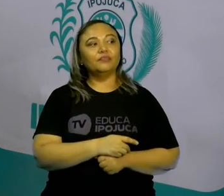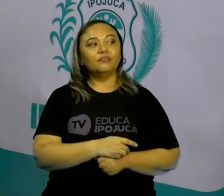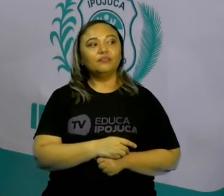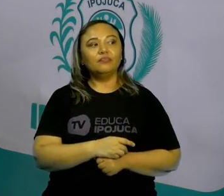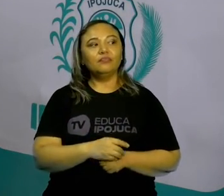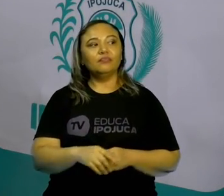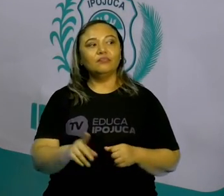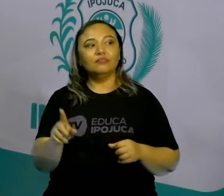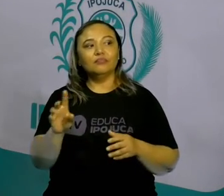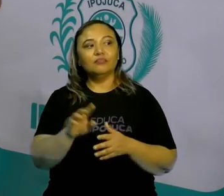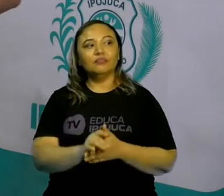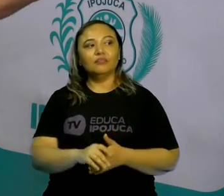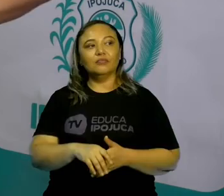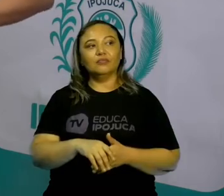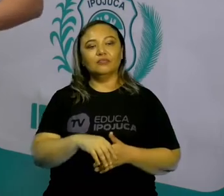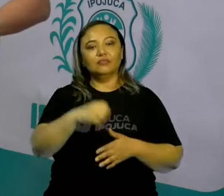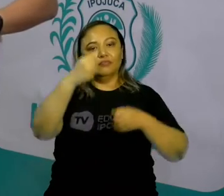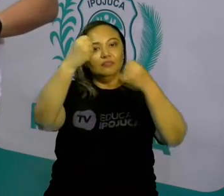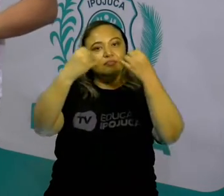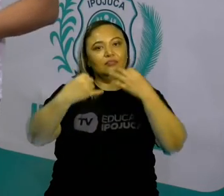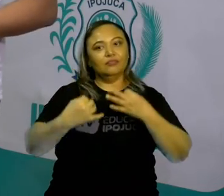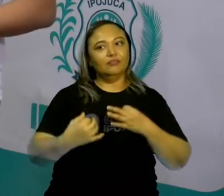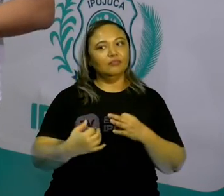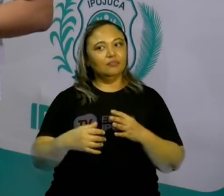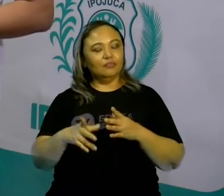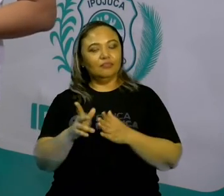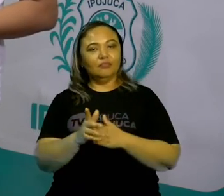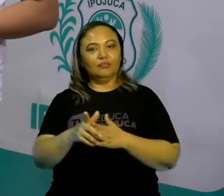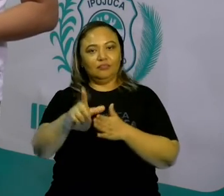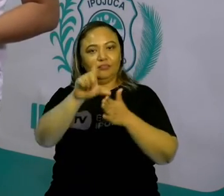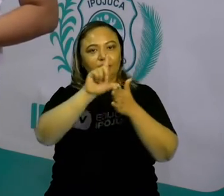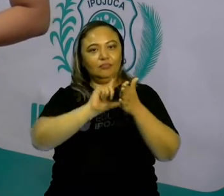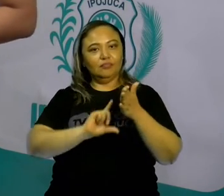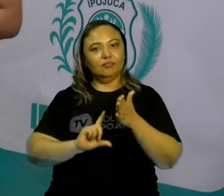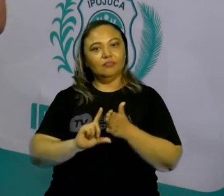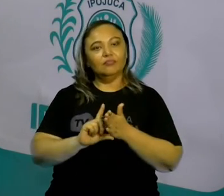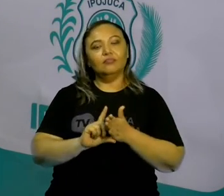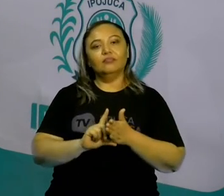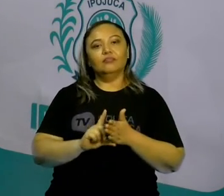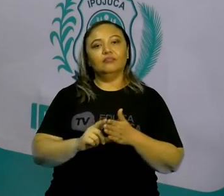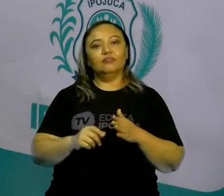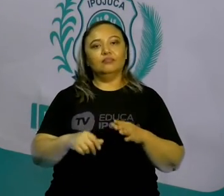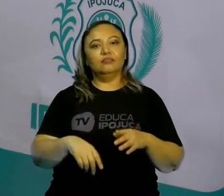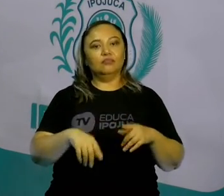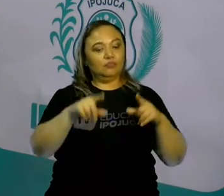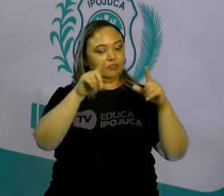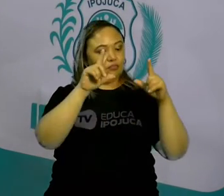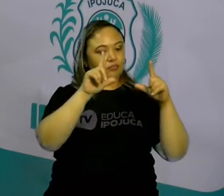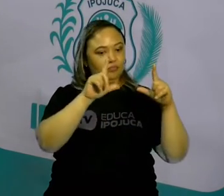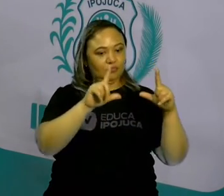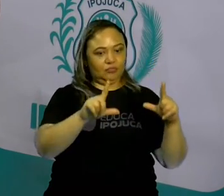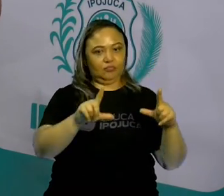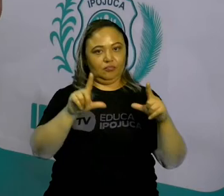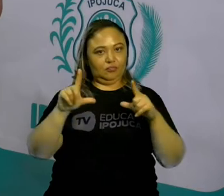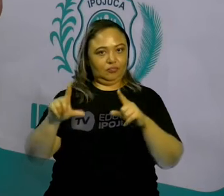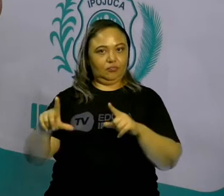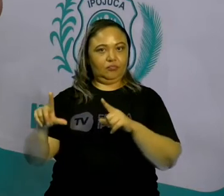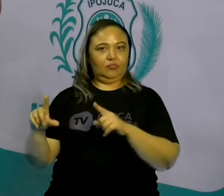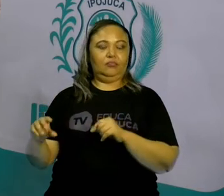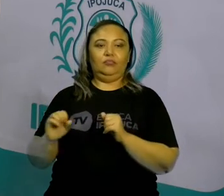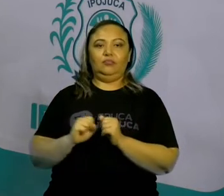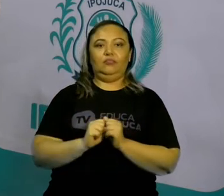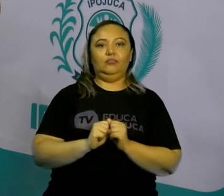E aí eu vou falar para vocês, antes de voltar, para a Julieta, que o espaço amostral é o conjunto